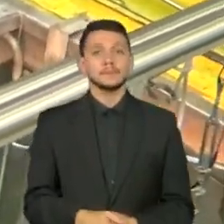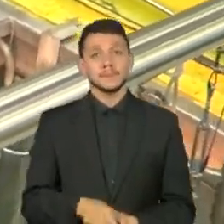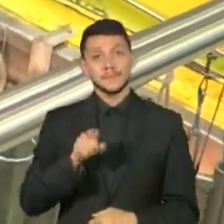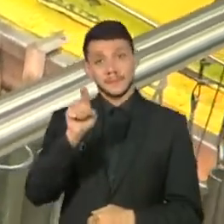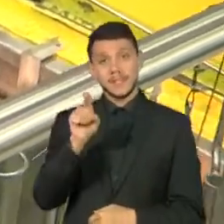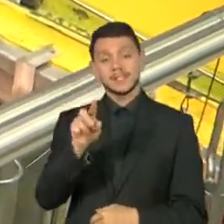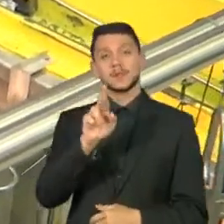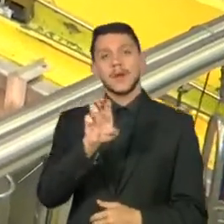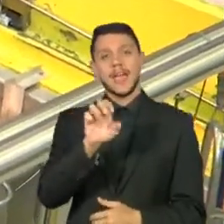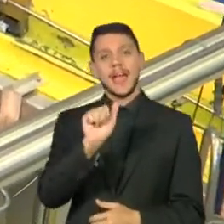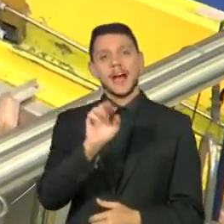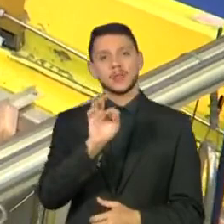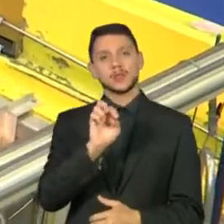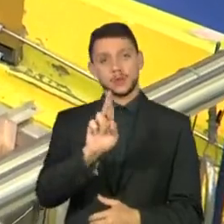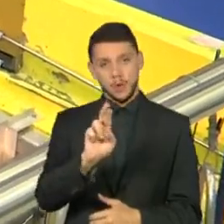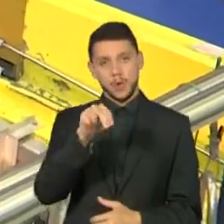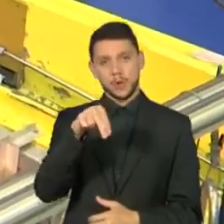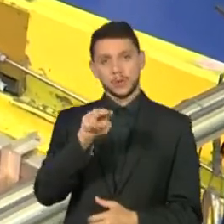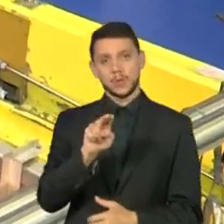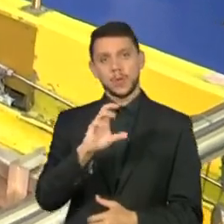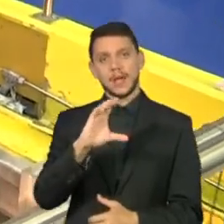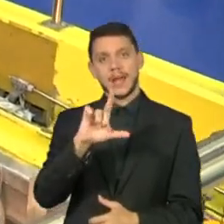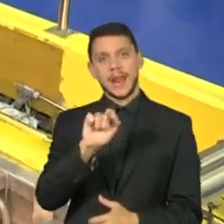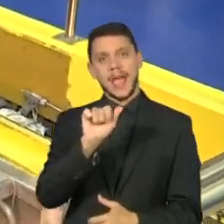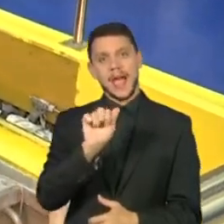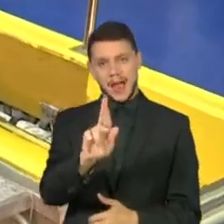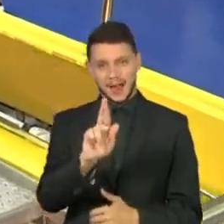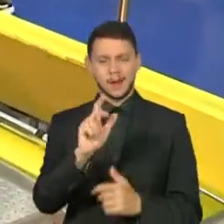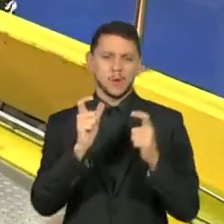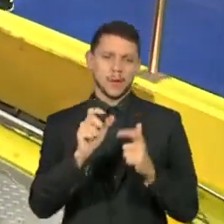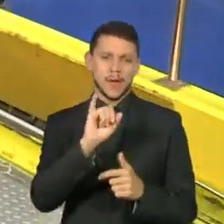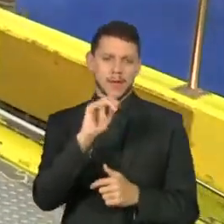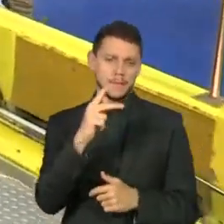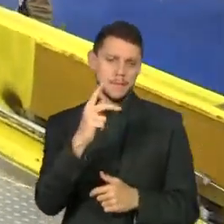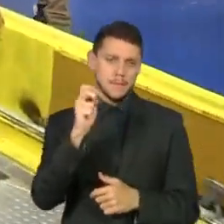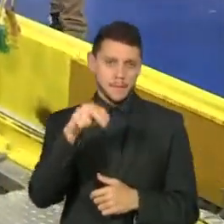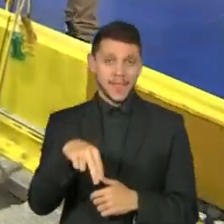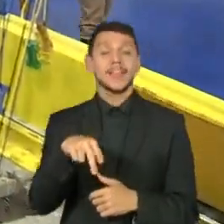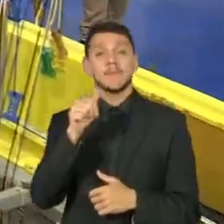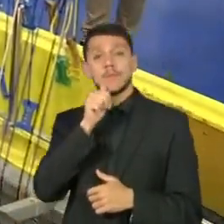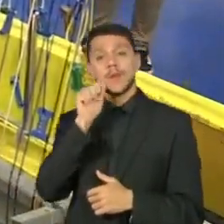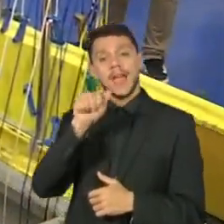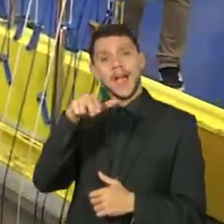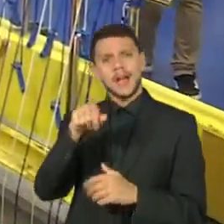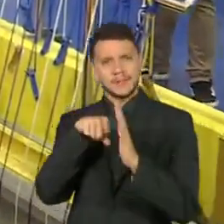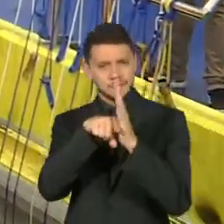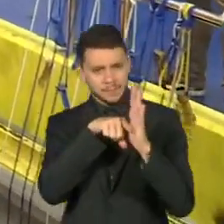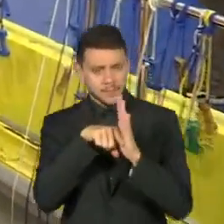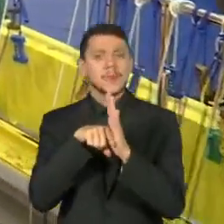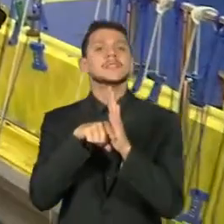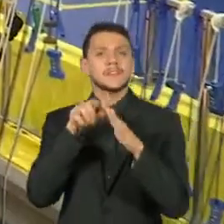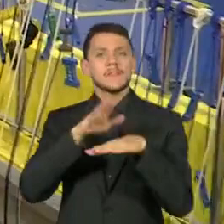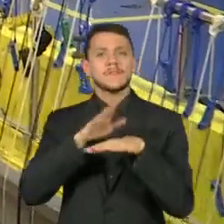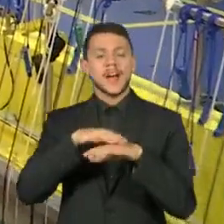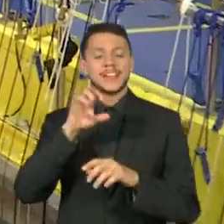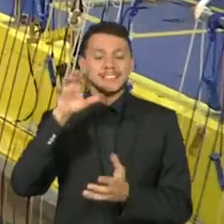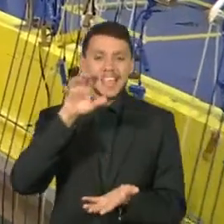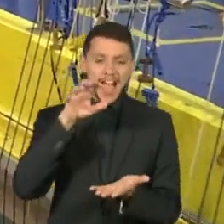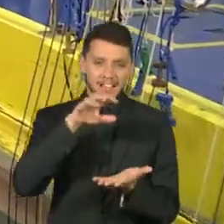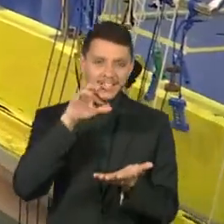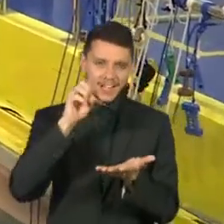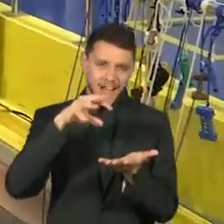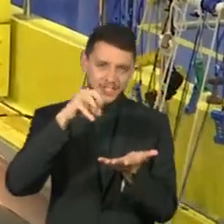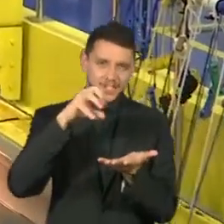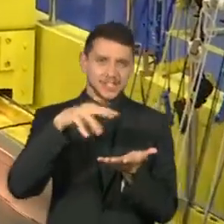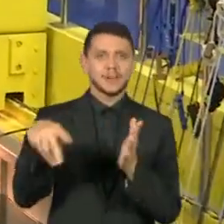do IPEM, um dos espaços de trabalho da Ana Gabriele. Aqui, ela realiza experimentos com irradiação de amostras. Mas para chegar até